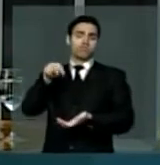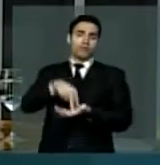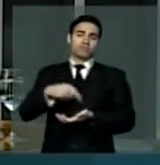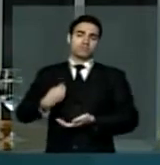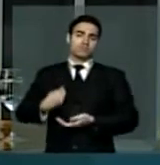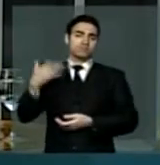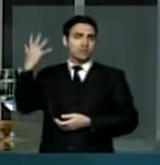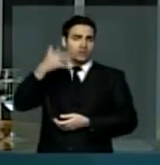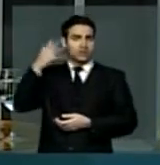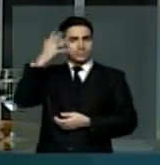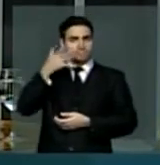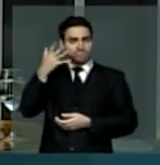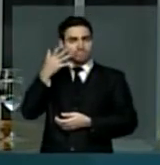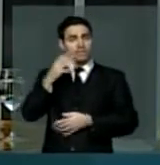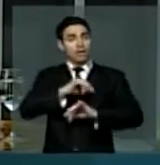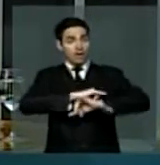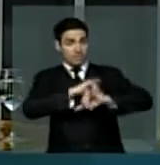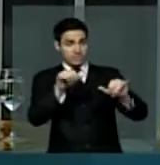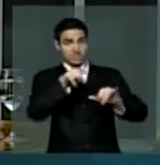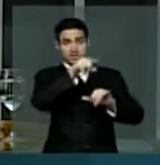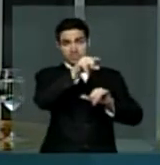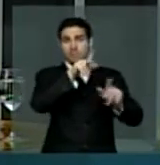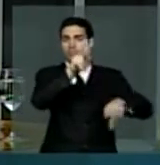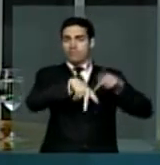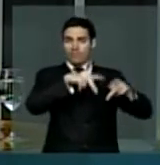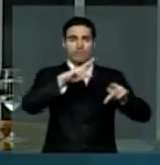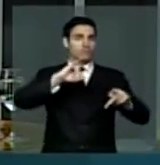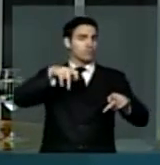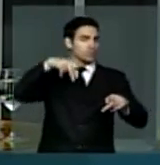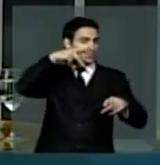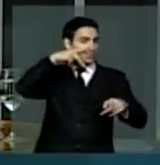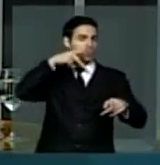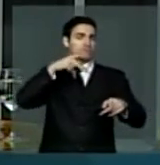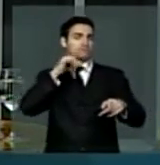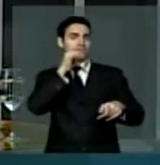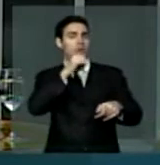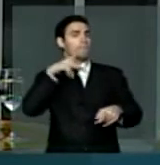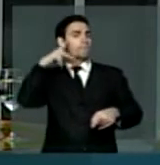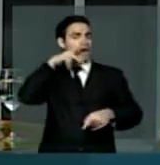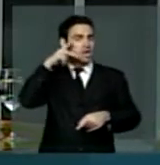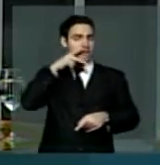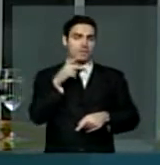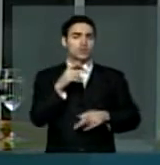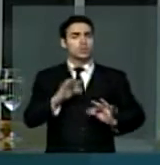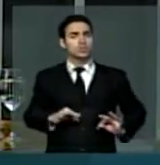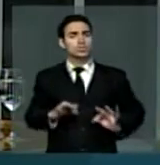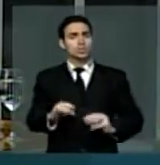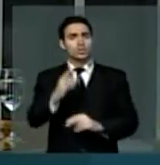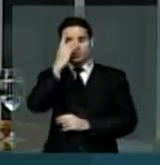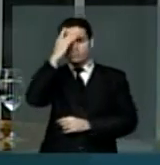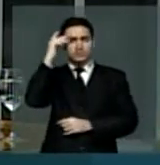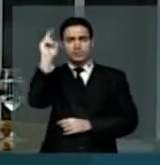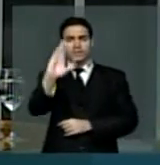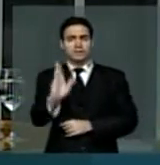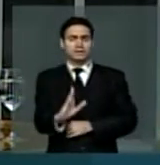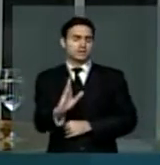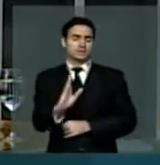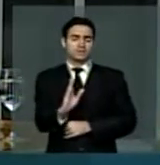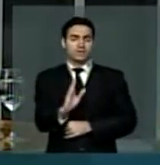ao povo de João Pessoa, ao povo da Paraíba e a todas as brasileiras e brasileiros,